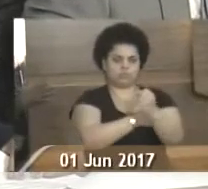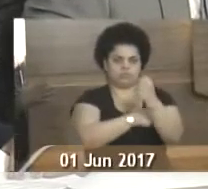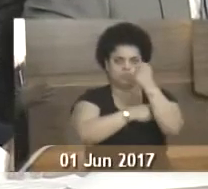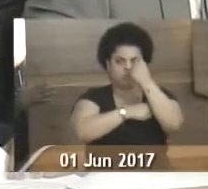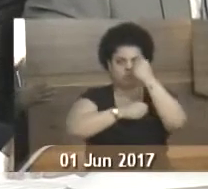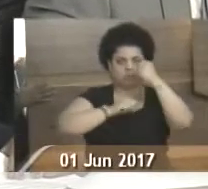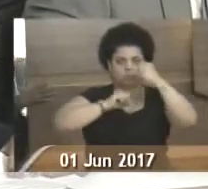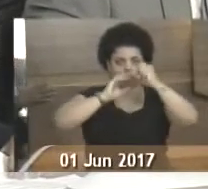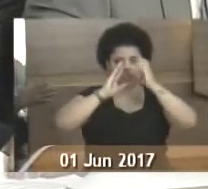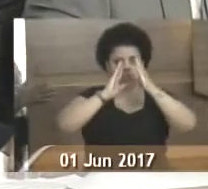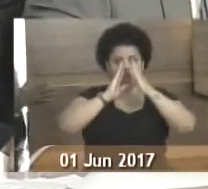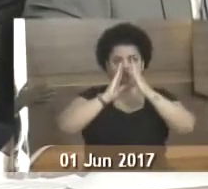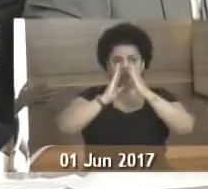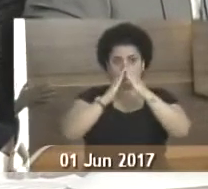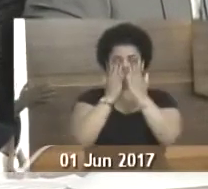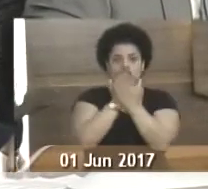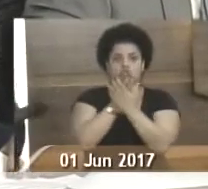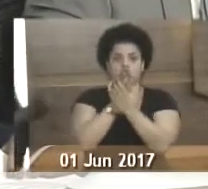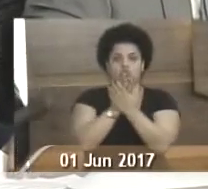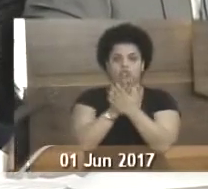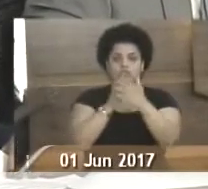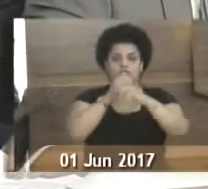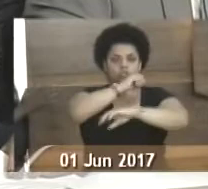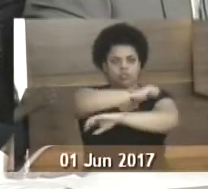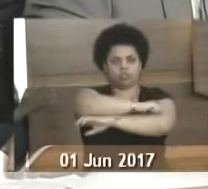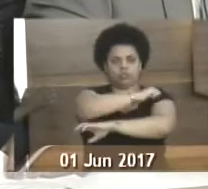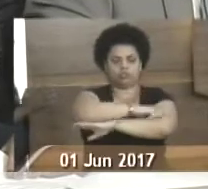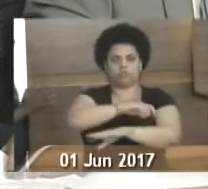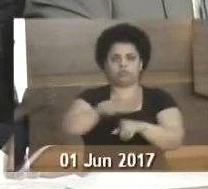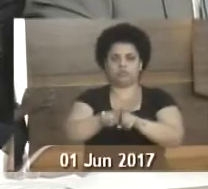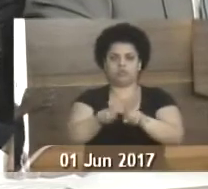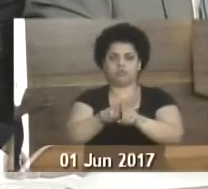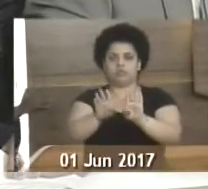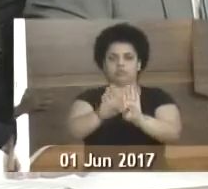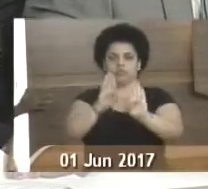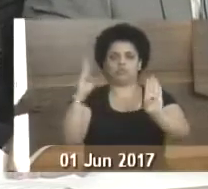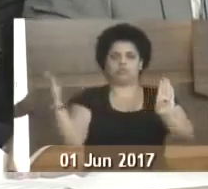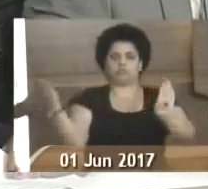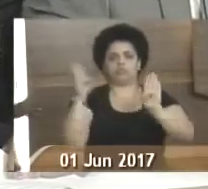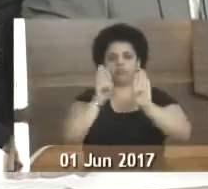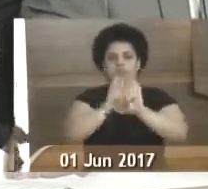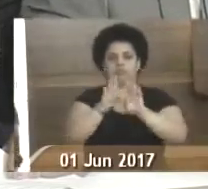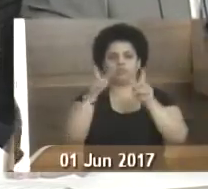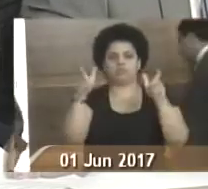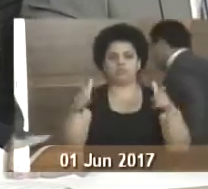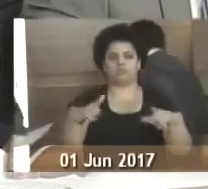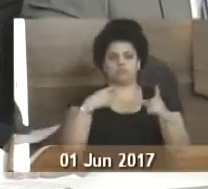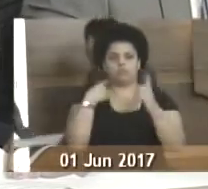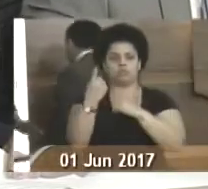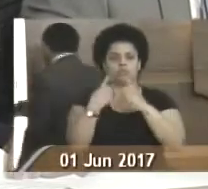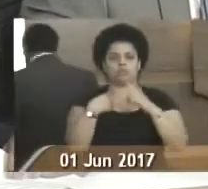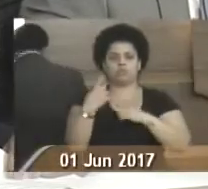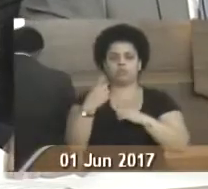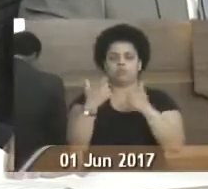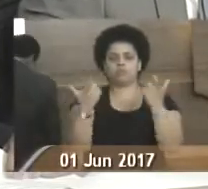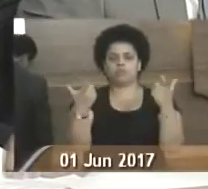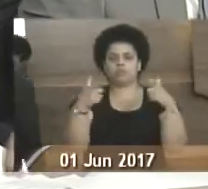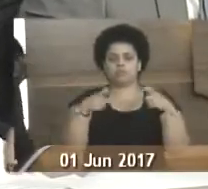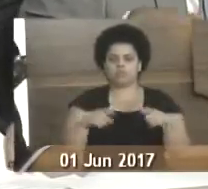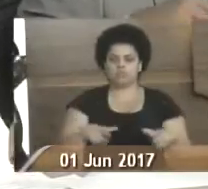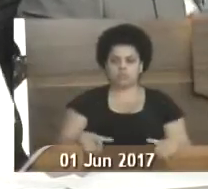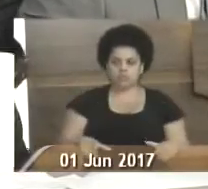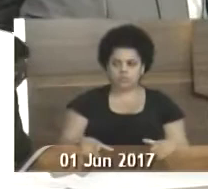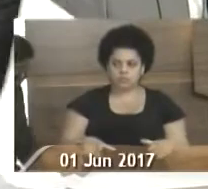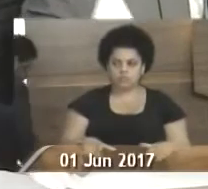e janelas da Escola Municipal Áurea Prides da Gama, na rodovia Procurador Aroldo Fernandes Duarte, BR-101, quilômetro 501